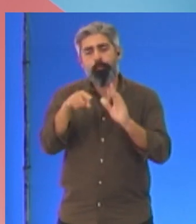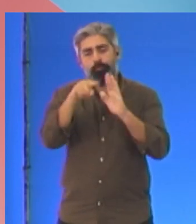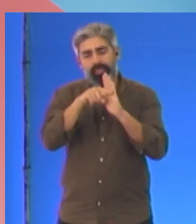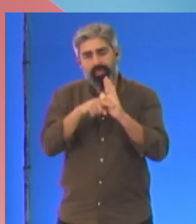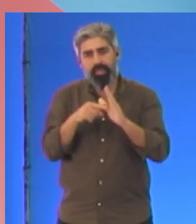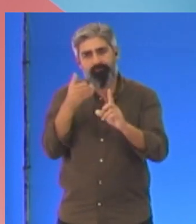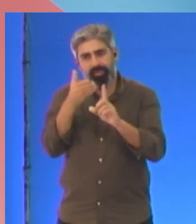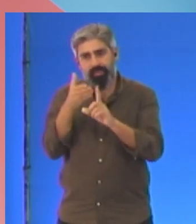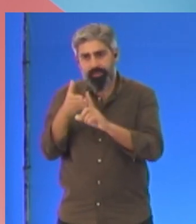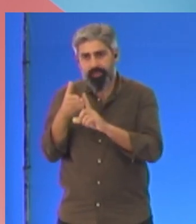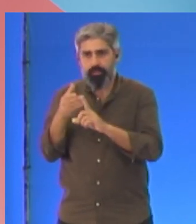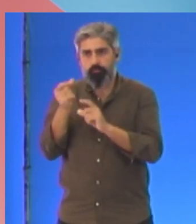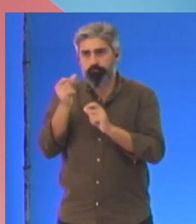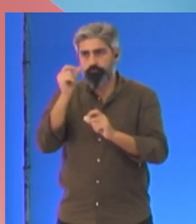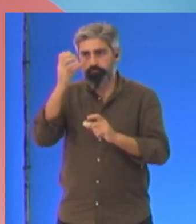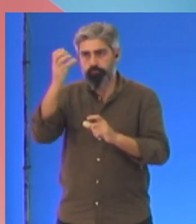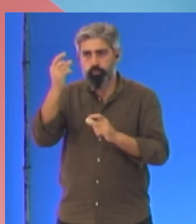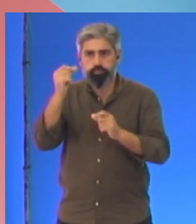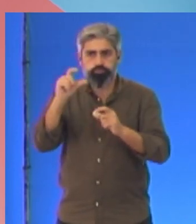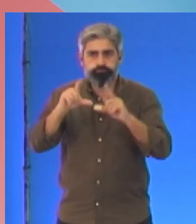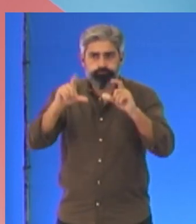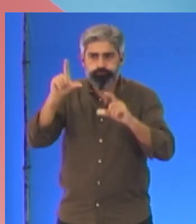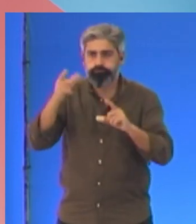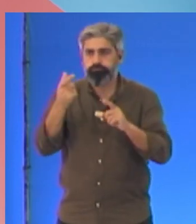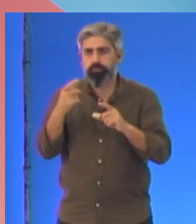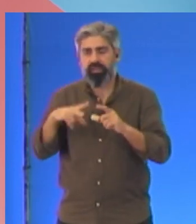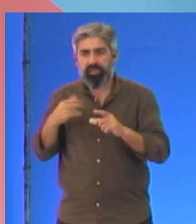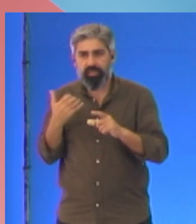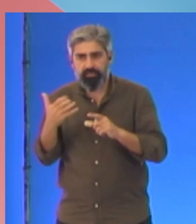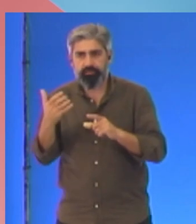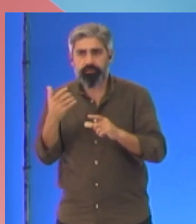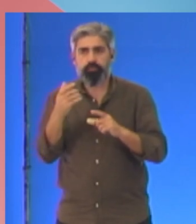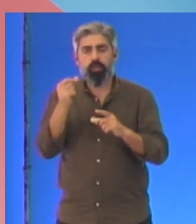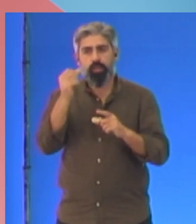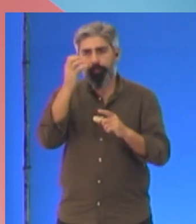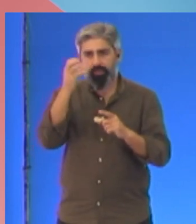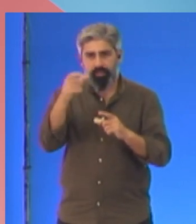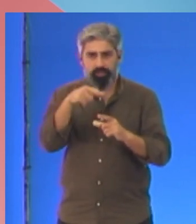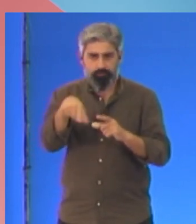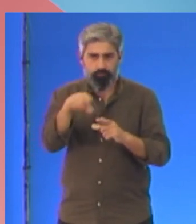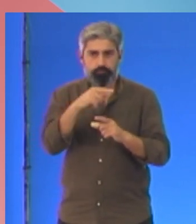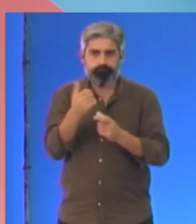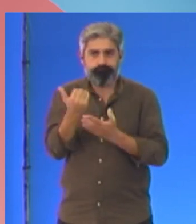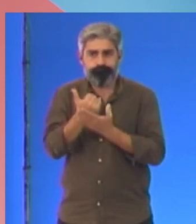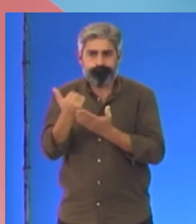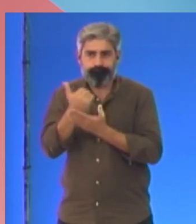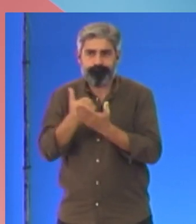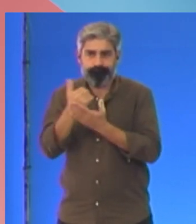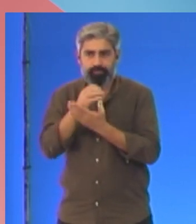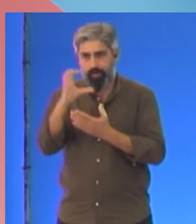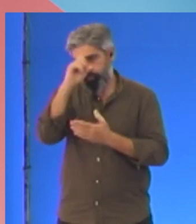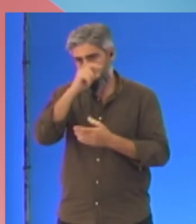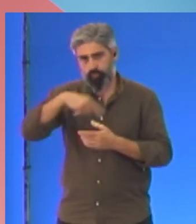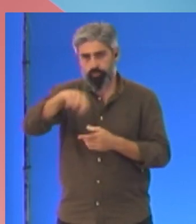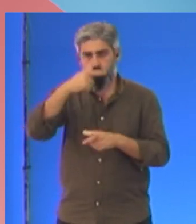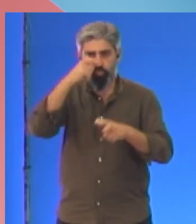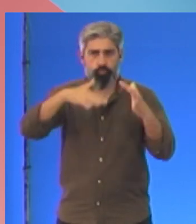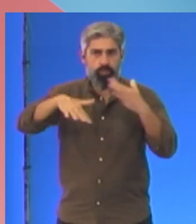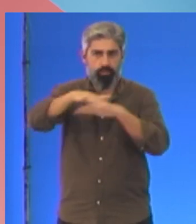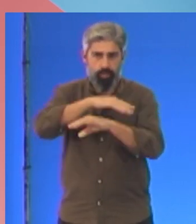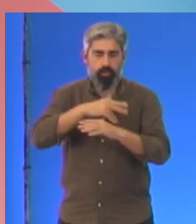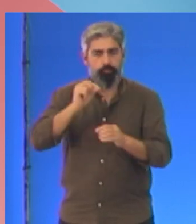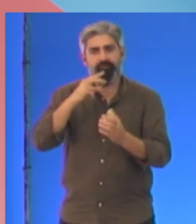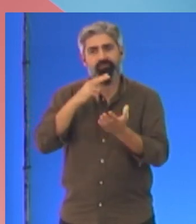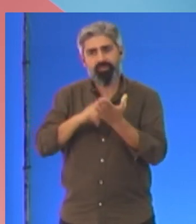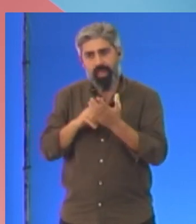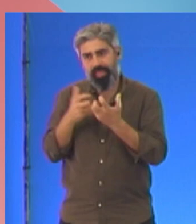a especulação e a concentração de riqueza, contra o capitalismo rentista que explora a humanidade. Isso também é verdade no